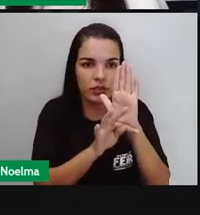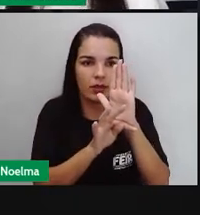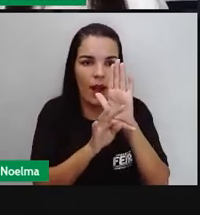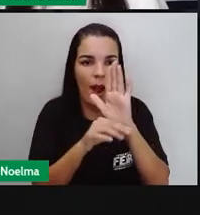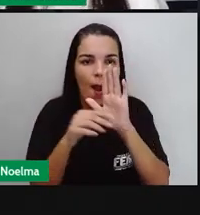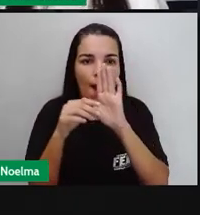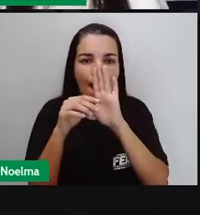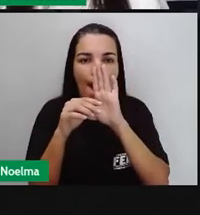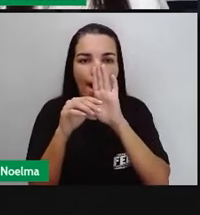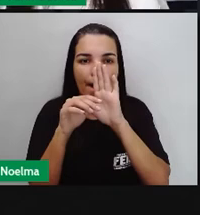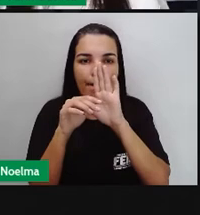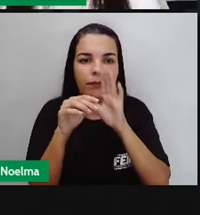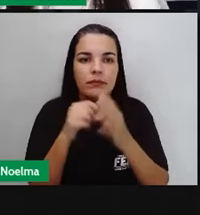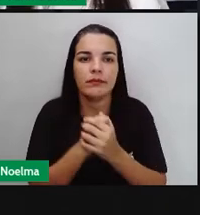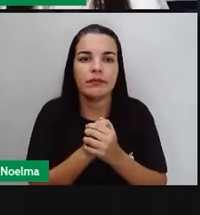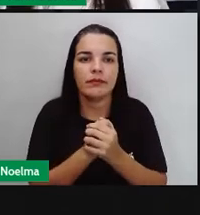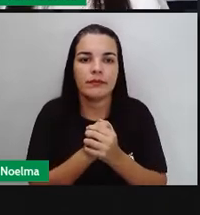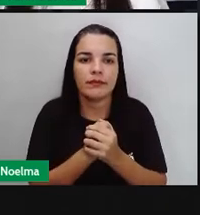confuso.